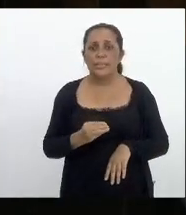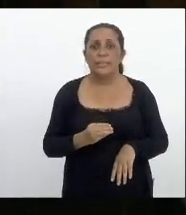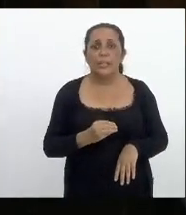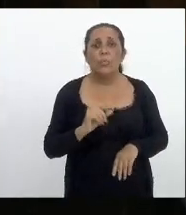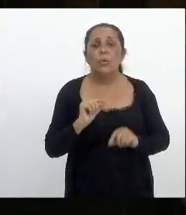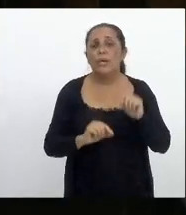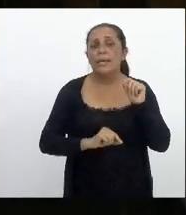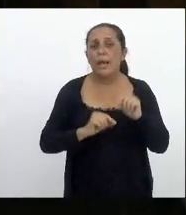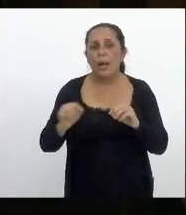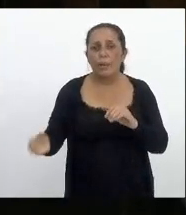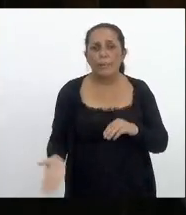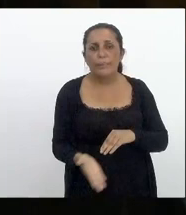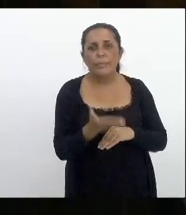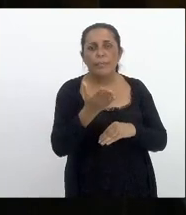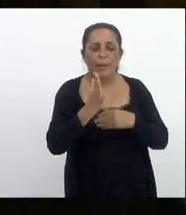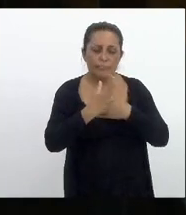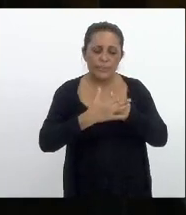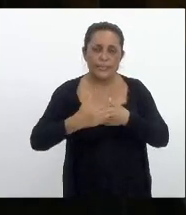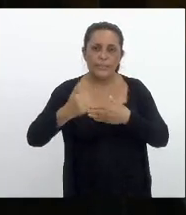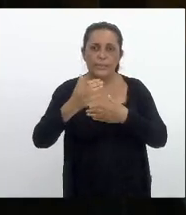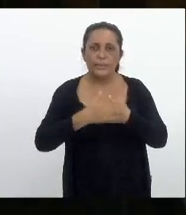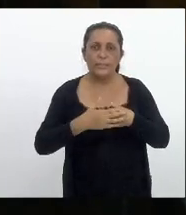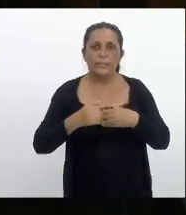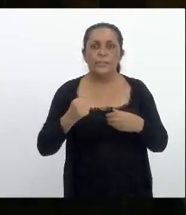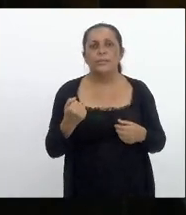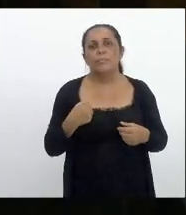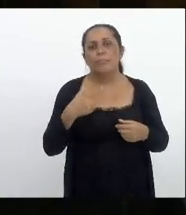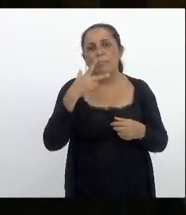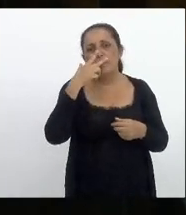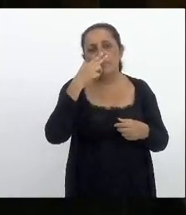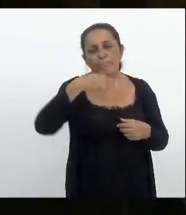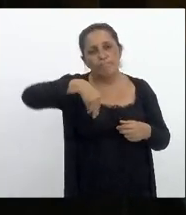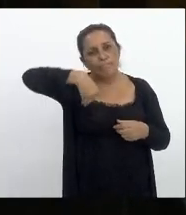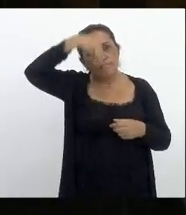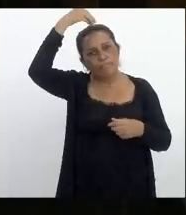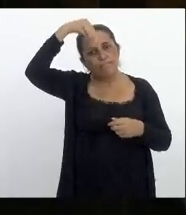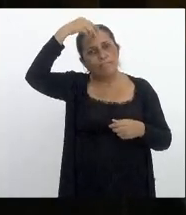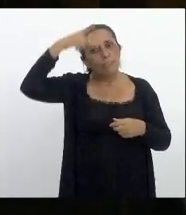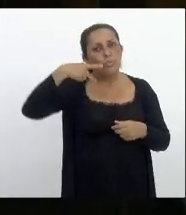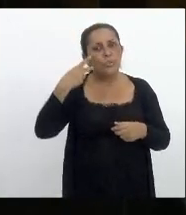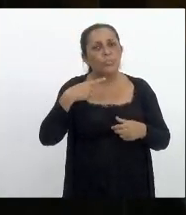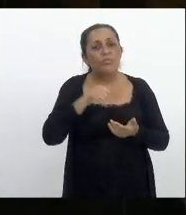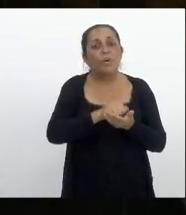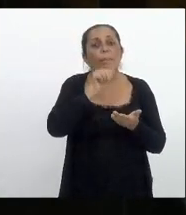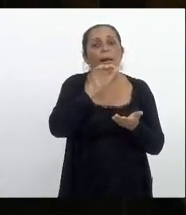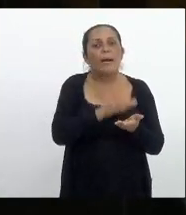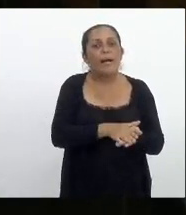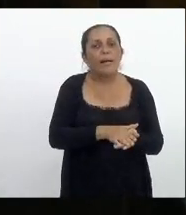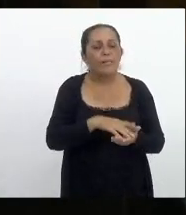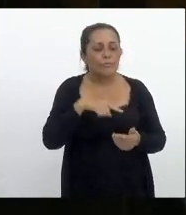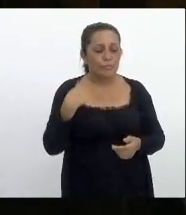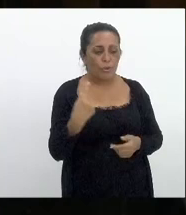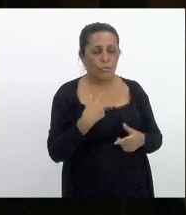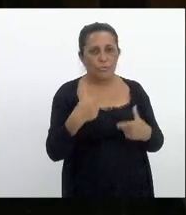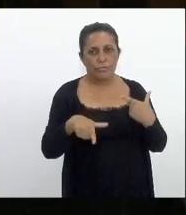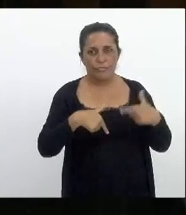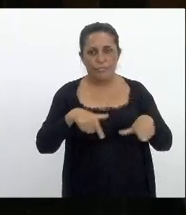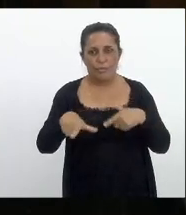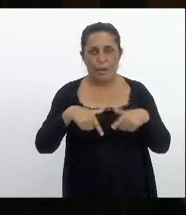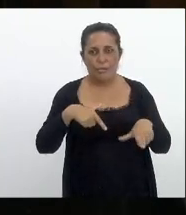acalentar os seus apadrinhados políticos mas quem vai pagar a conta são os nossos trabalhadores